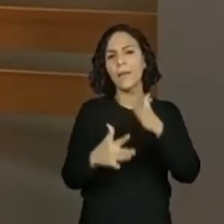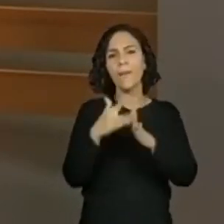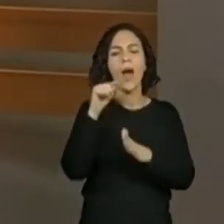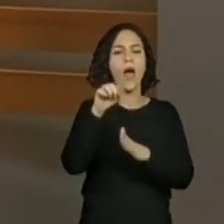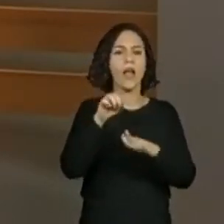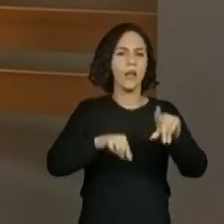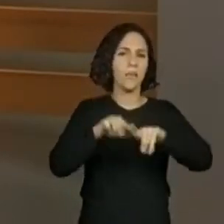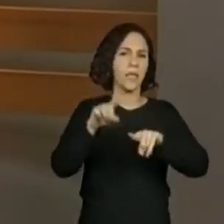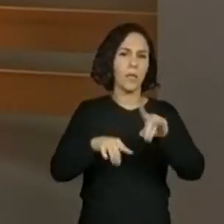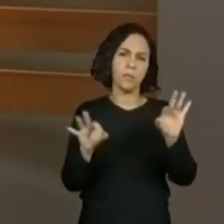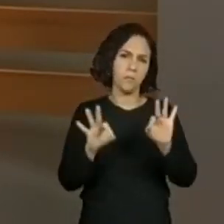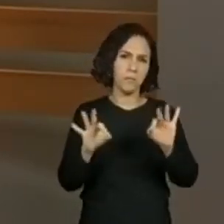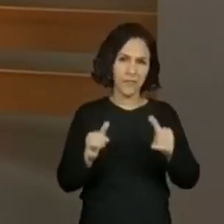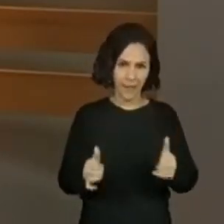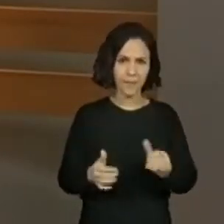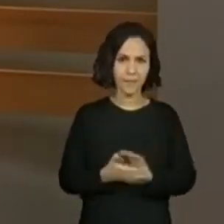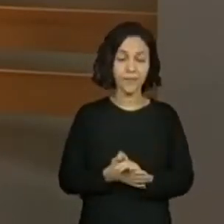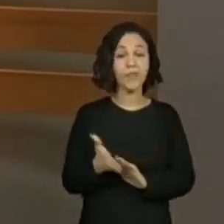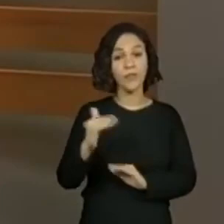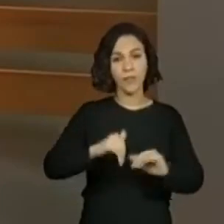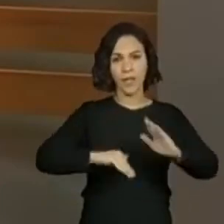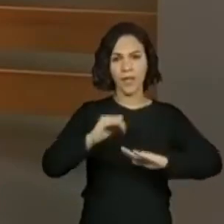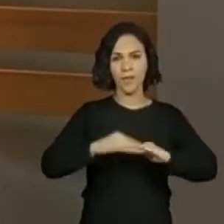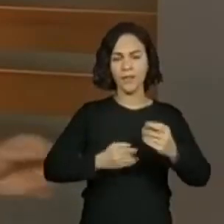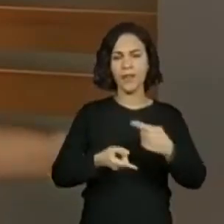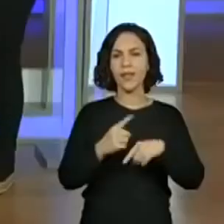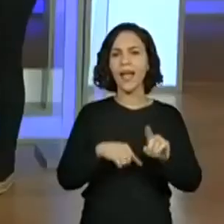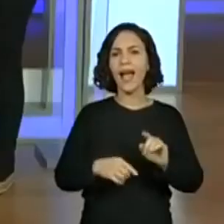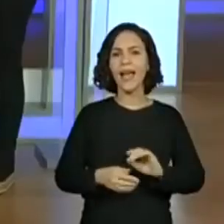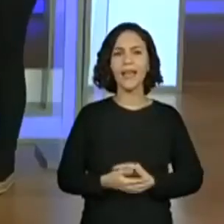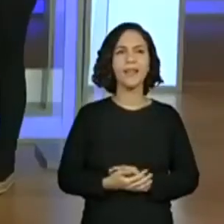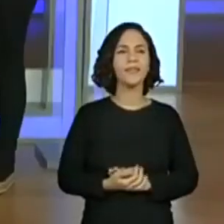essência do material. Tá bom? Vamos para a habilidade do dia?